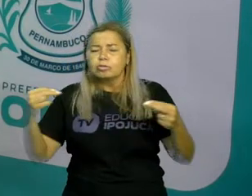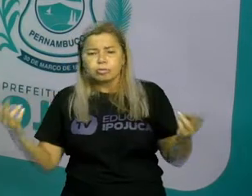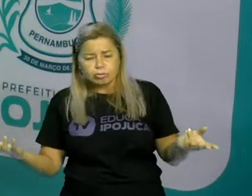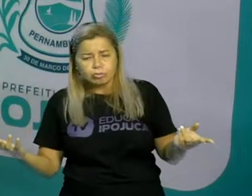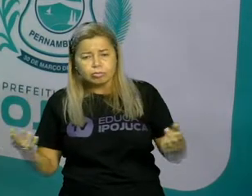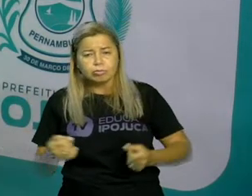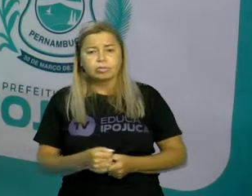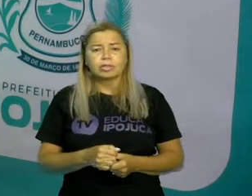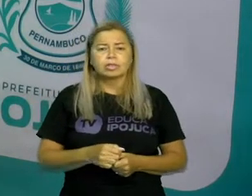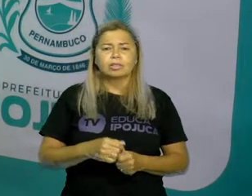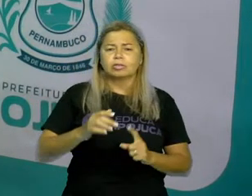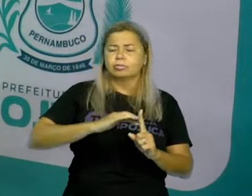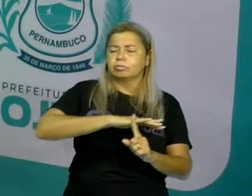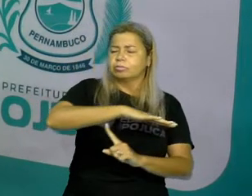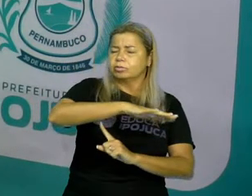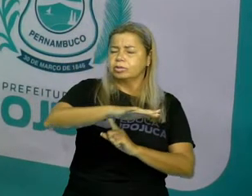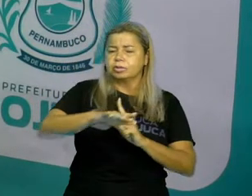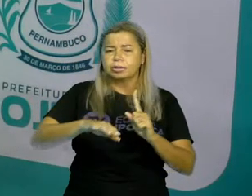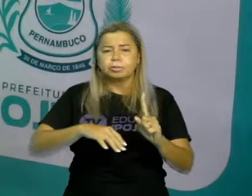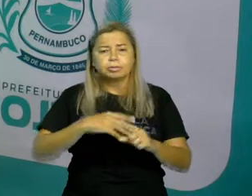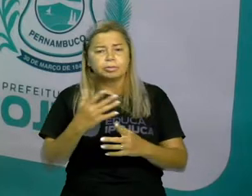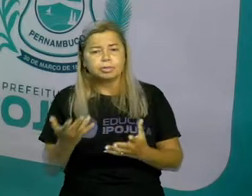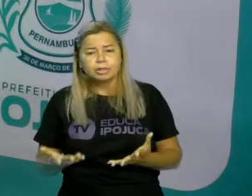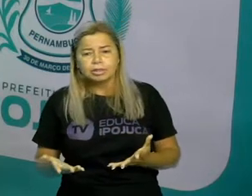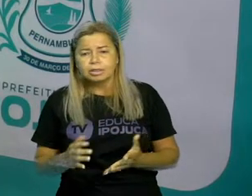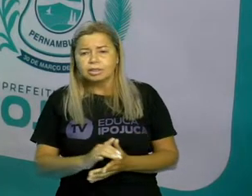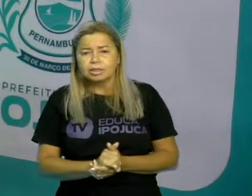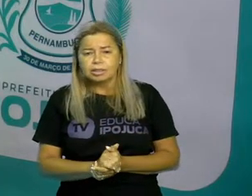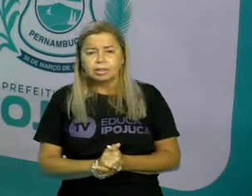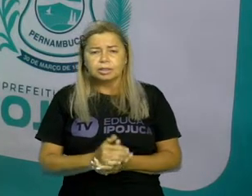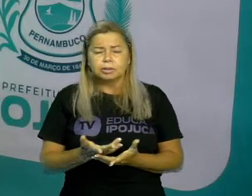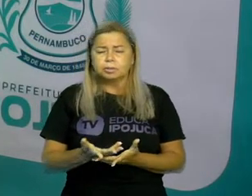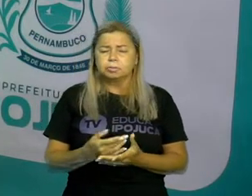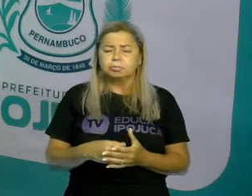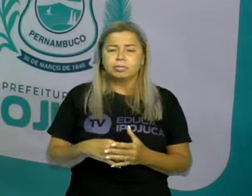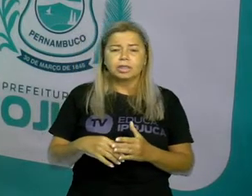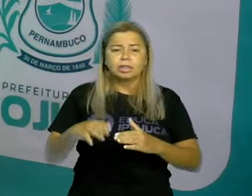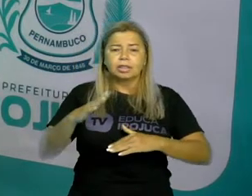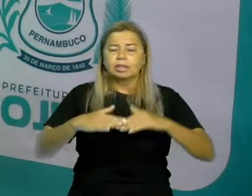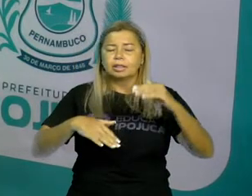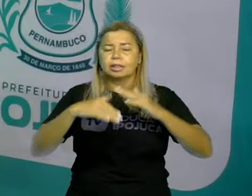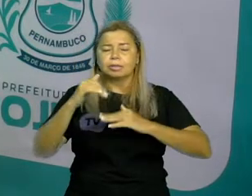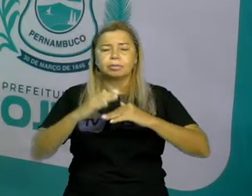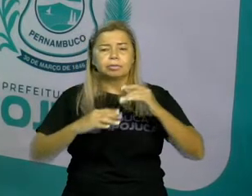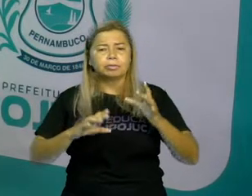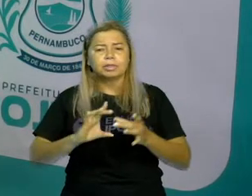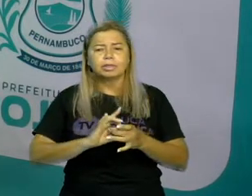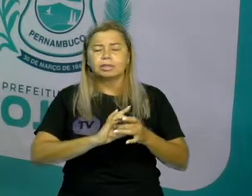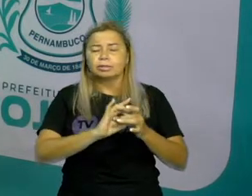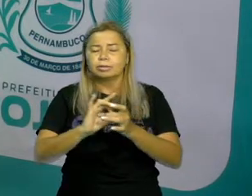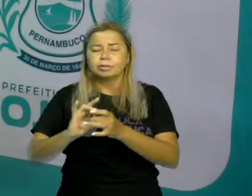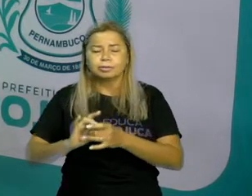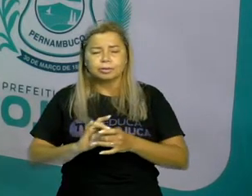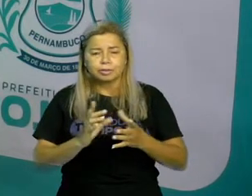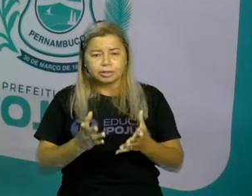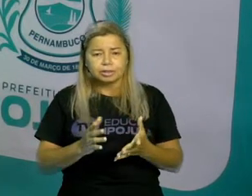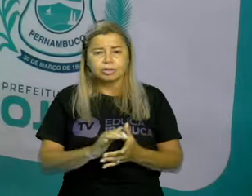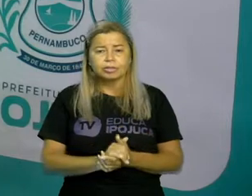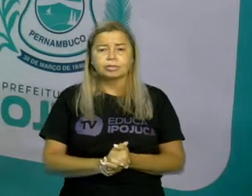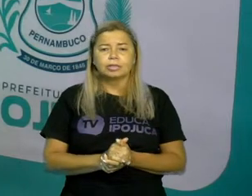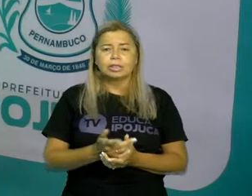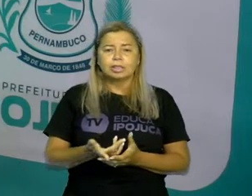sobre um determinado assunto que a gente viu, mas que a gente não entende muito bem. E a gente